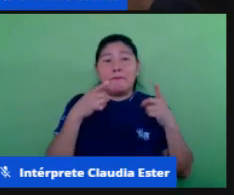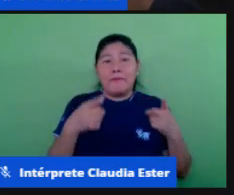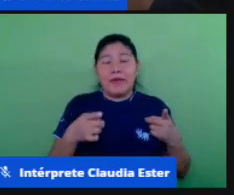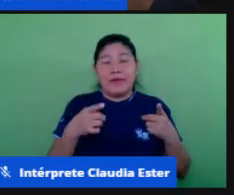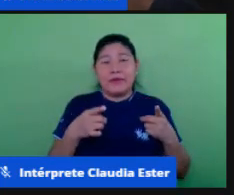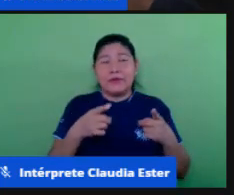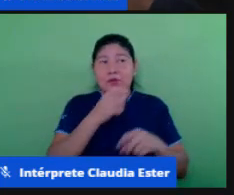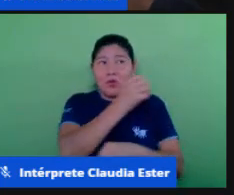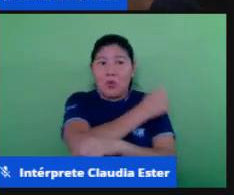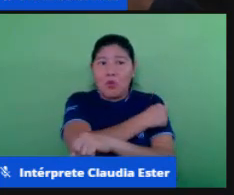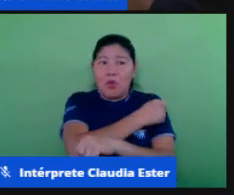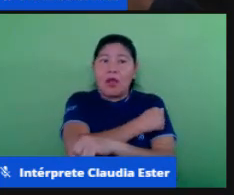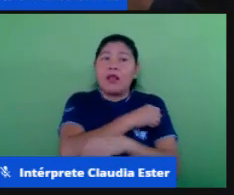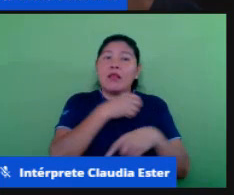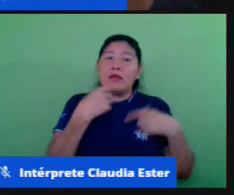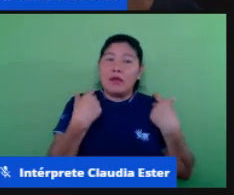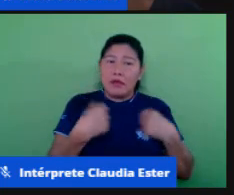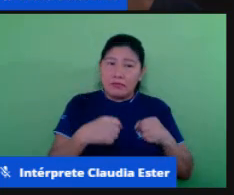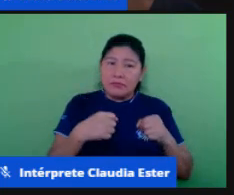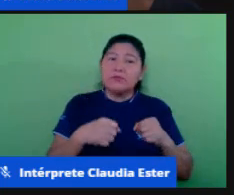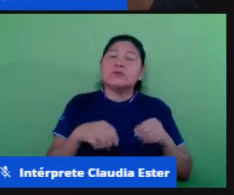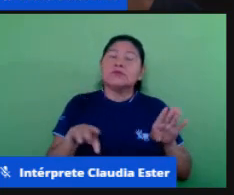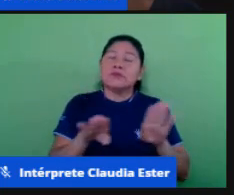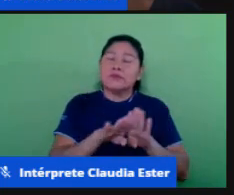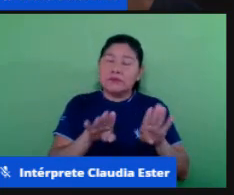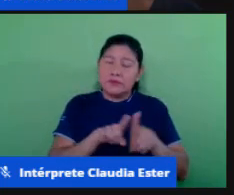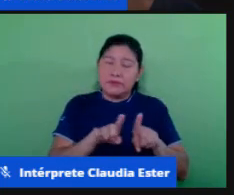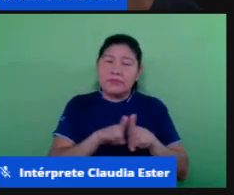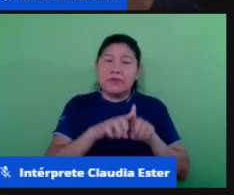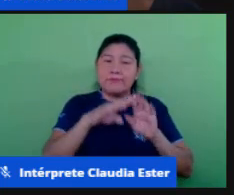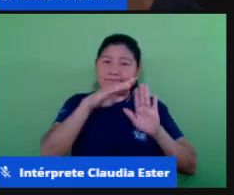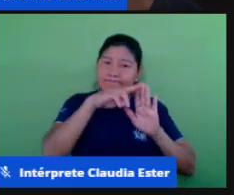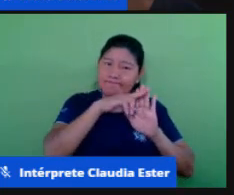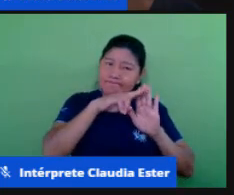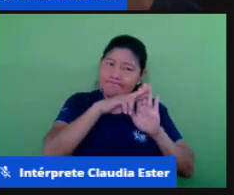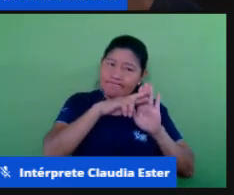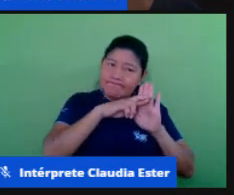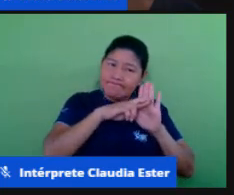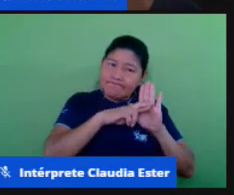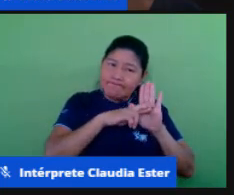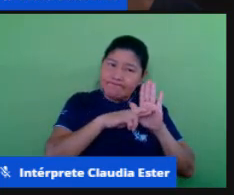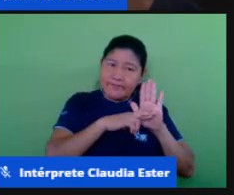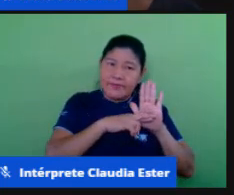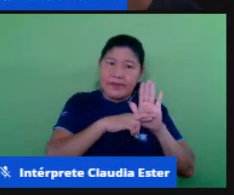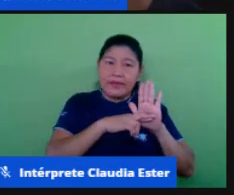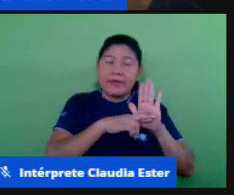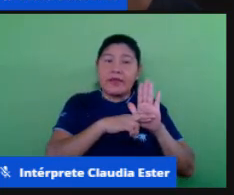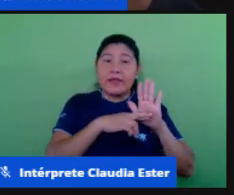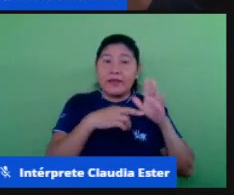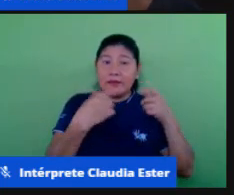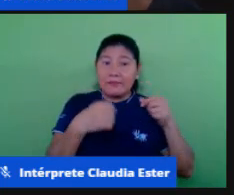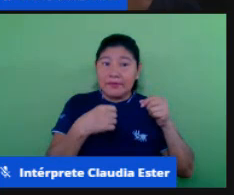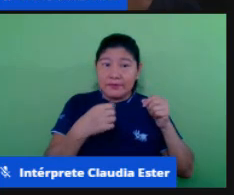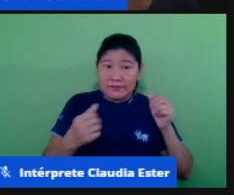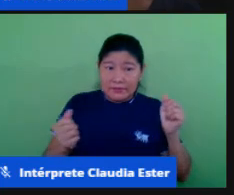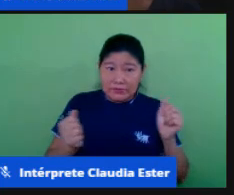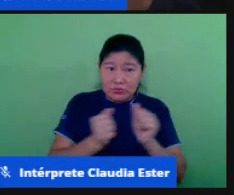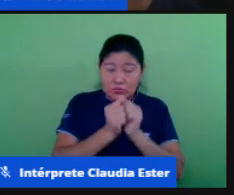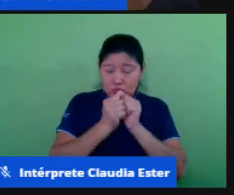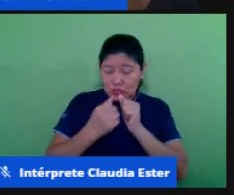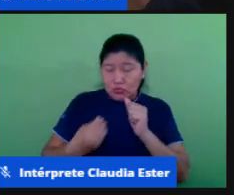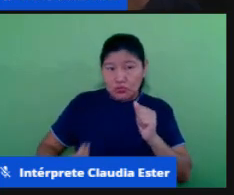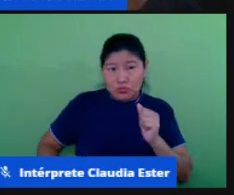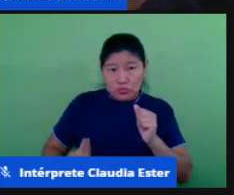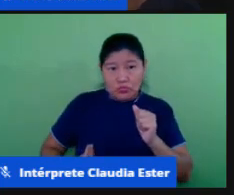precisa ter uma rotina de estudo que faz com que ele esteja presente no